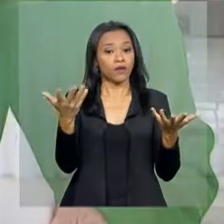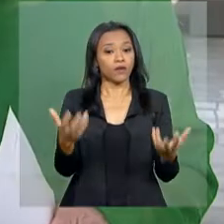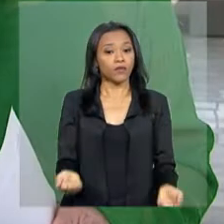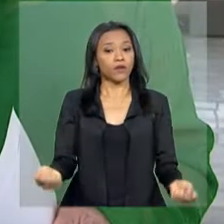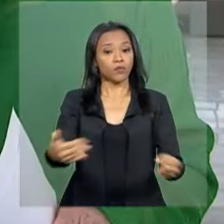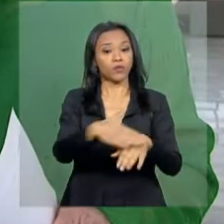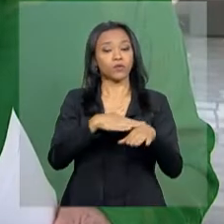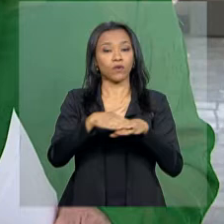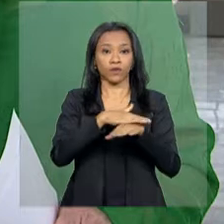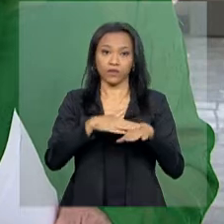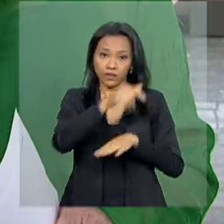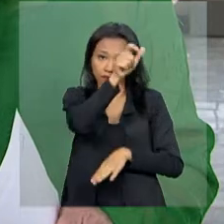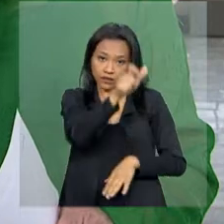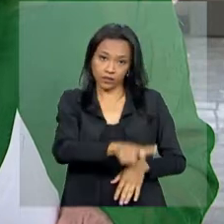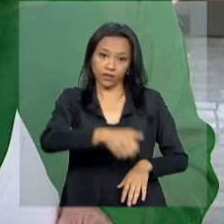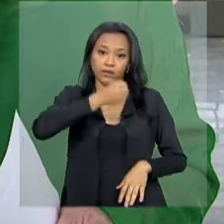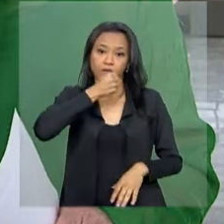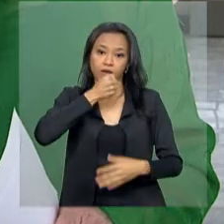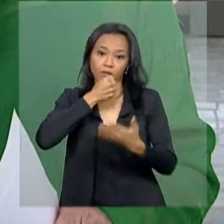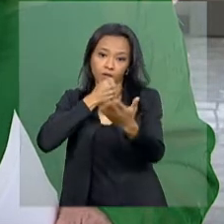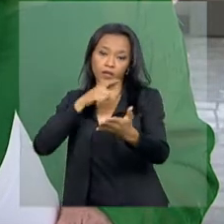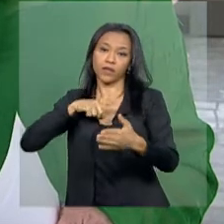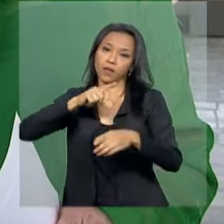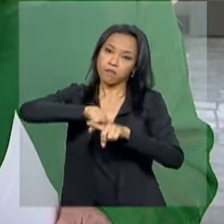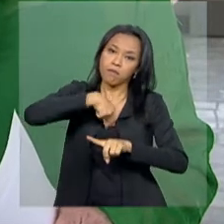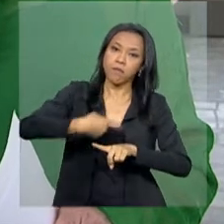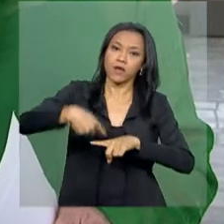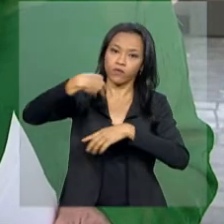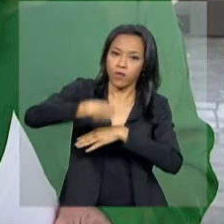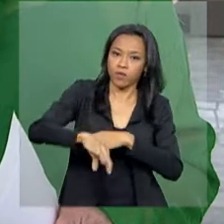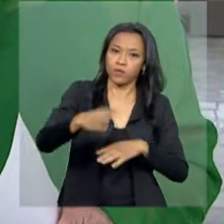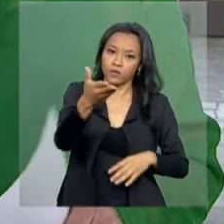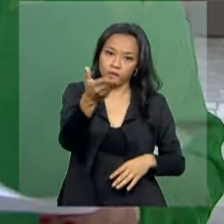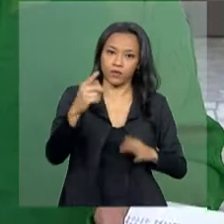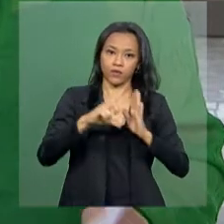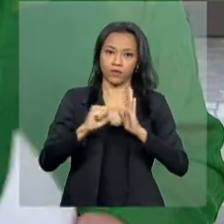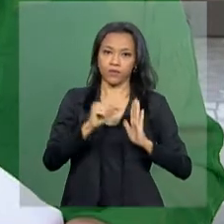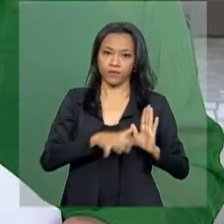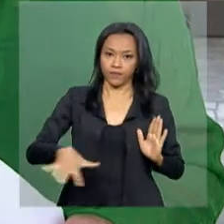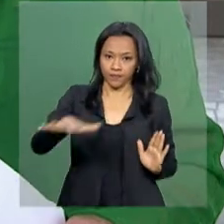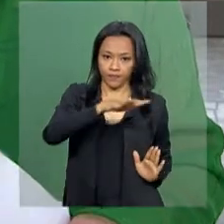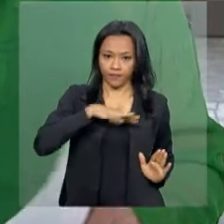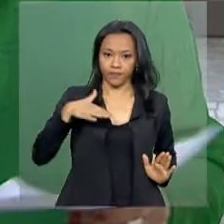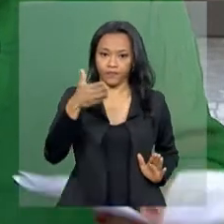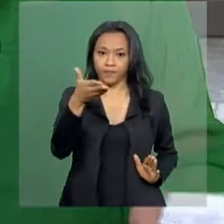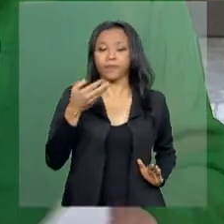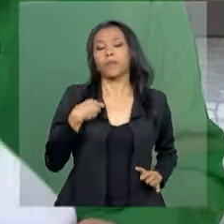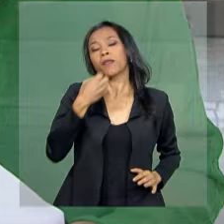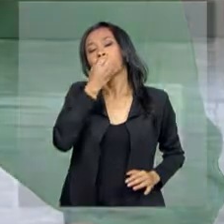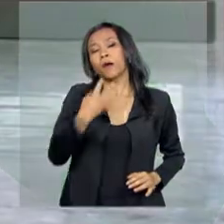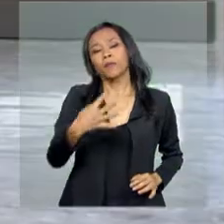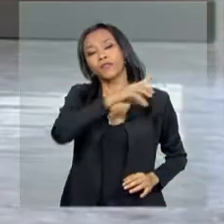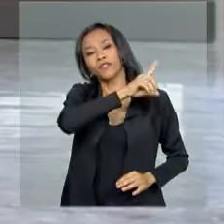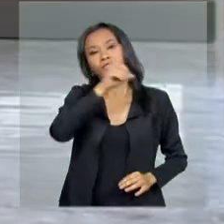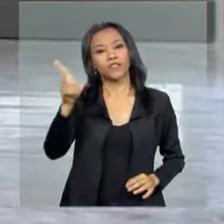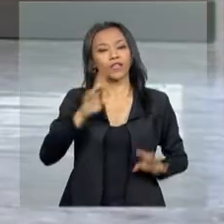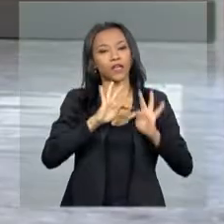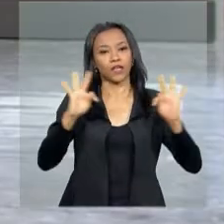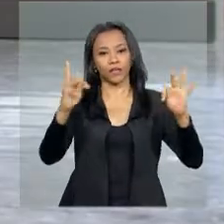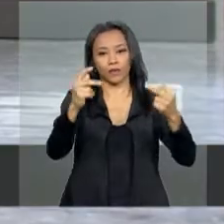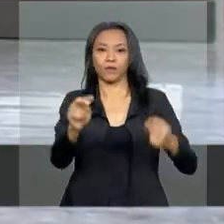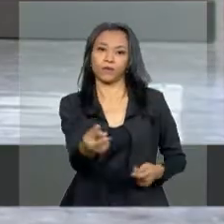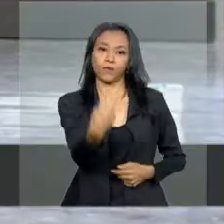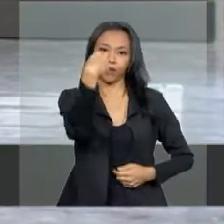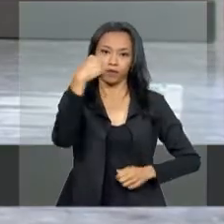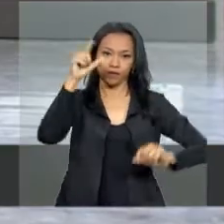Lopes, que tem mais informações do Palácio do Planalto. Bom dia, Cleide. Bom dia, Márcia. Bom dia a todos que acompanham as notícias aqui